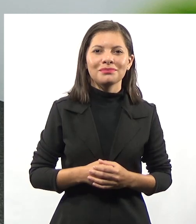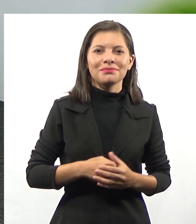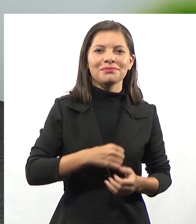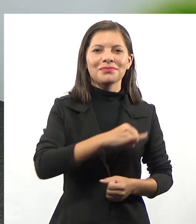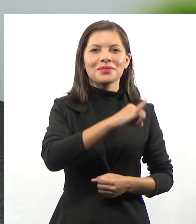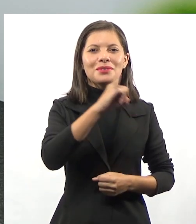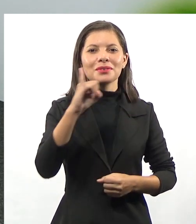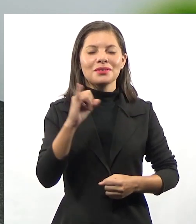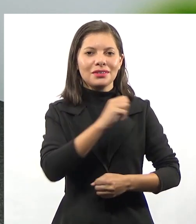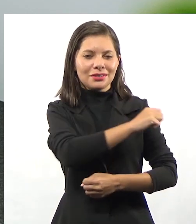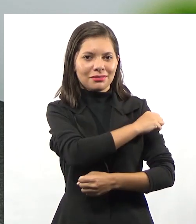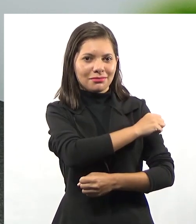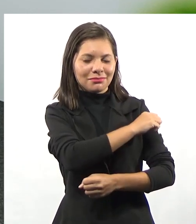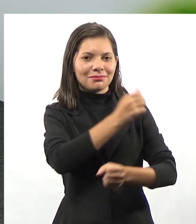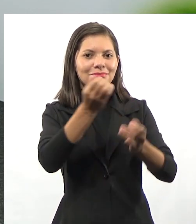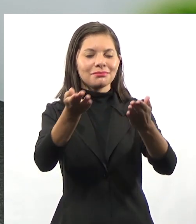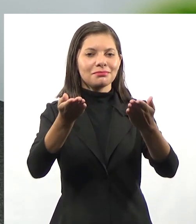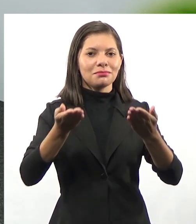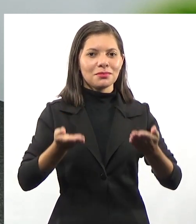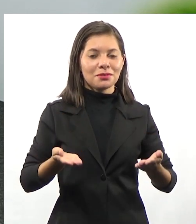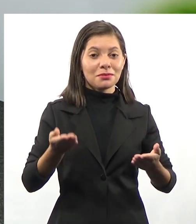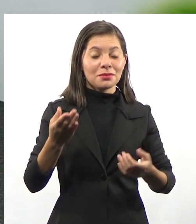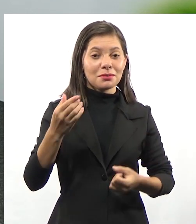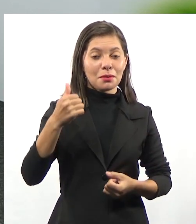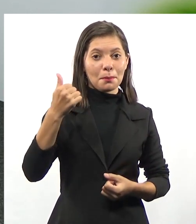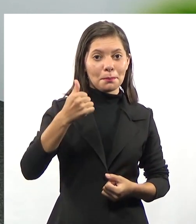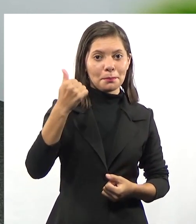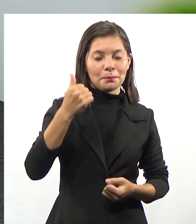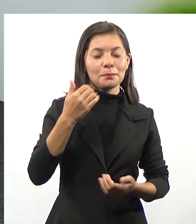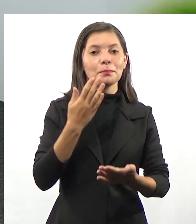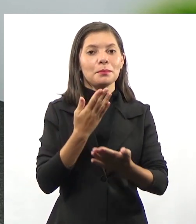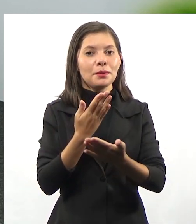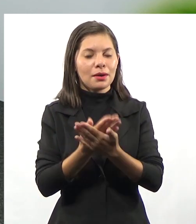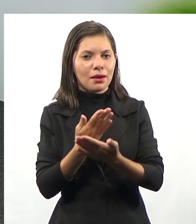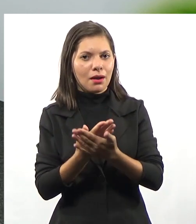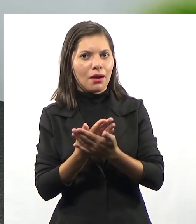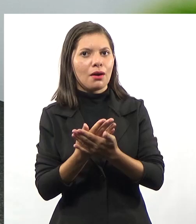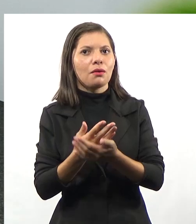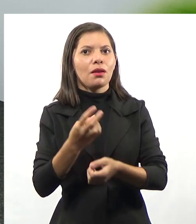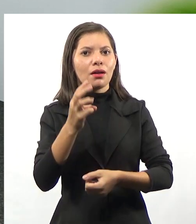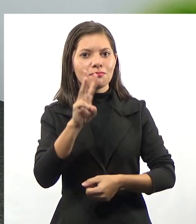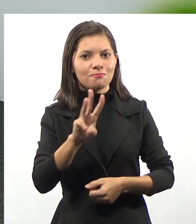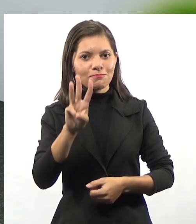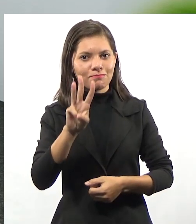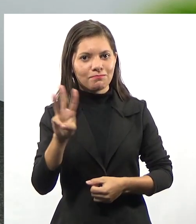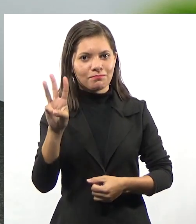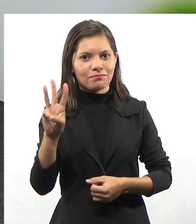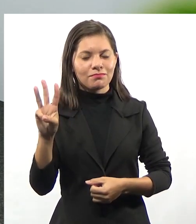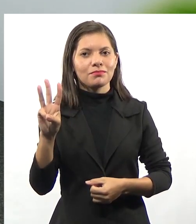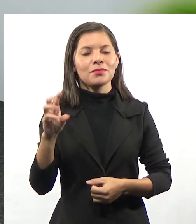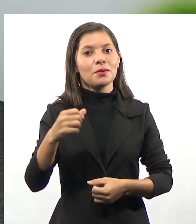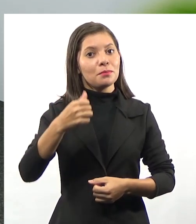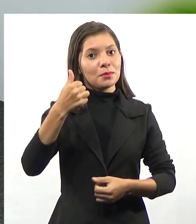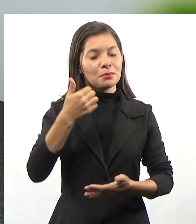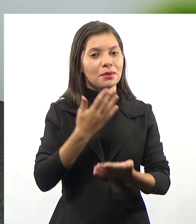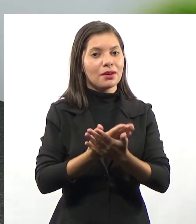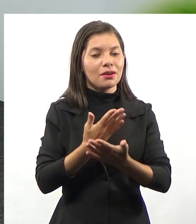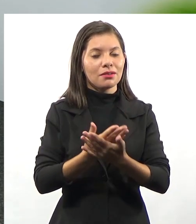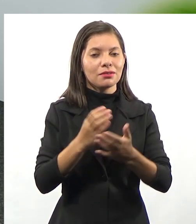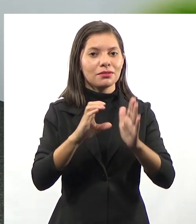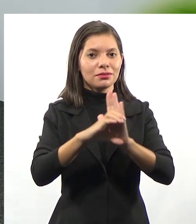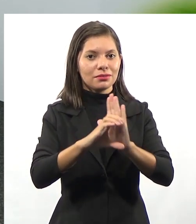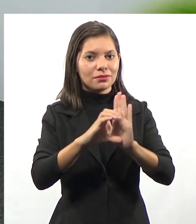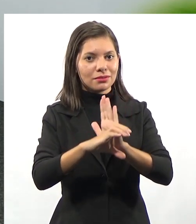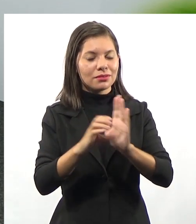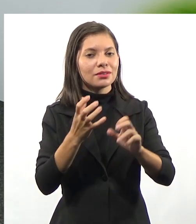Olá alunos, sejam bem-vindos à nossa primeira webaula, primeira aula já com conteúdo da disciplina de tecnologias